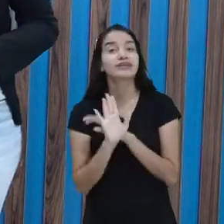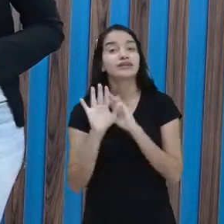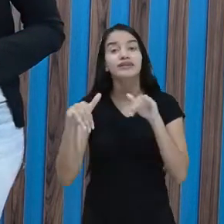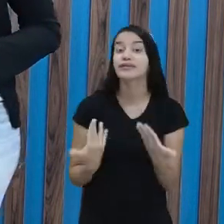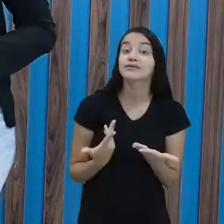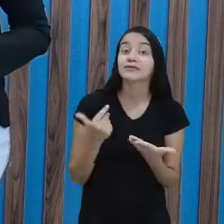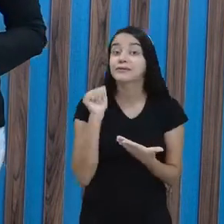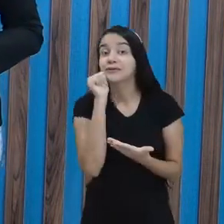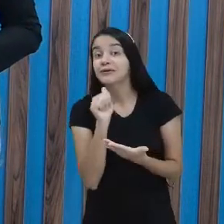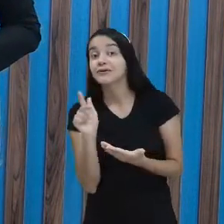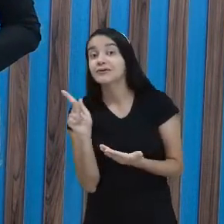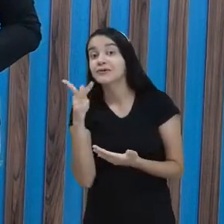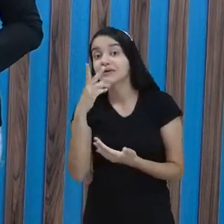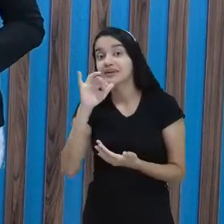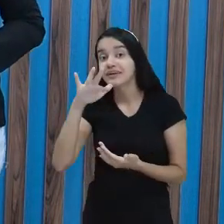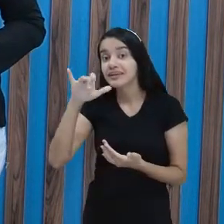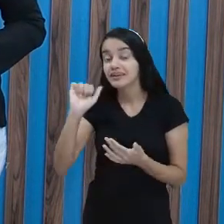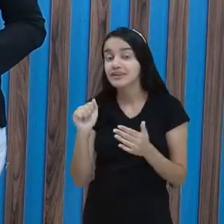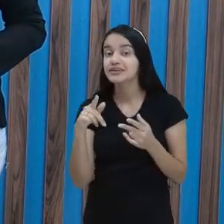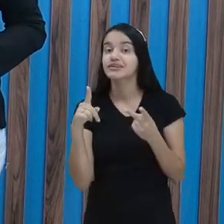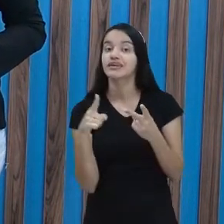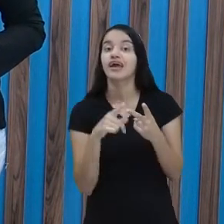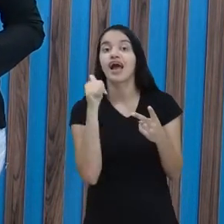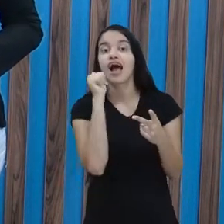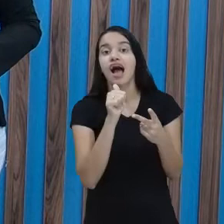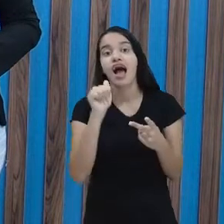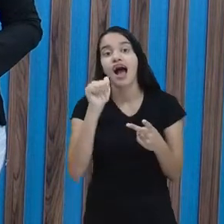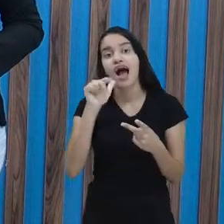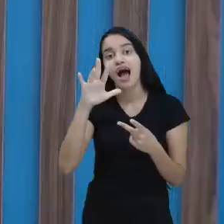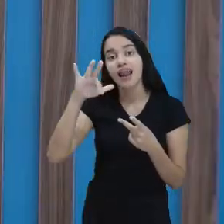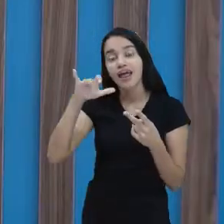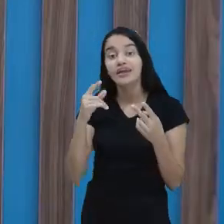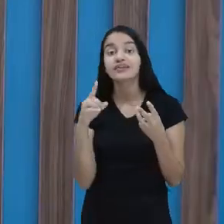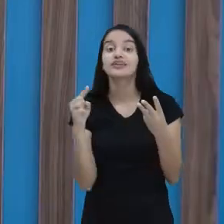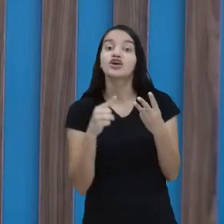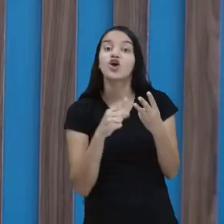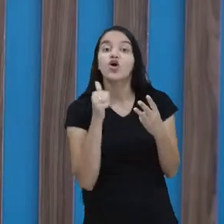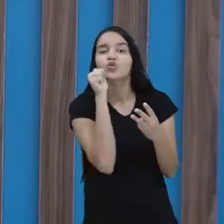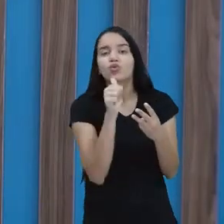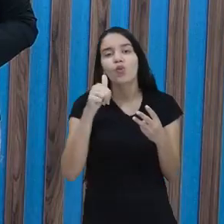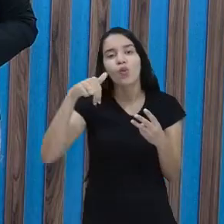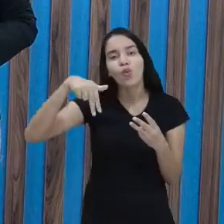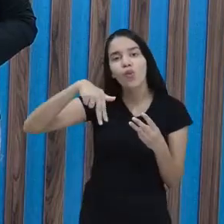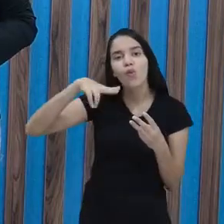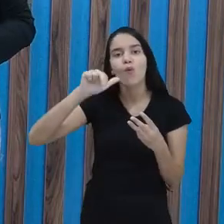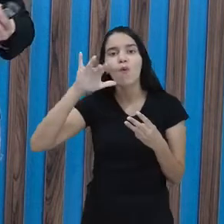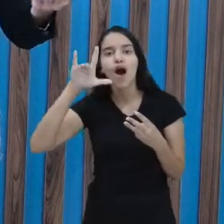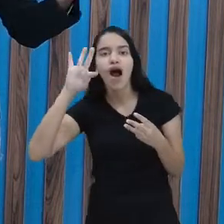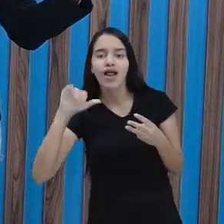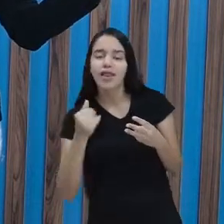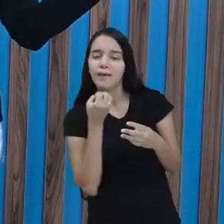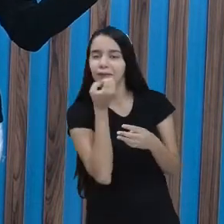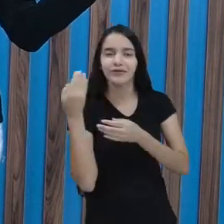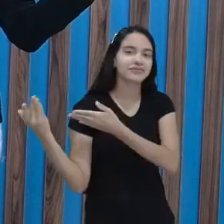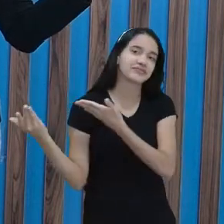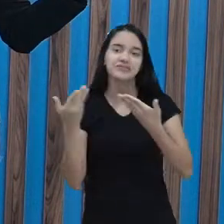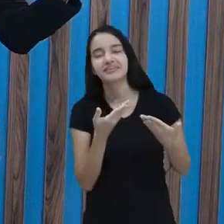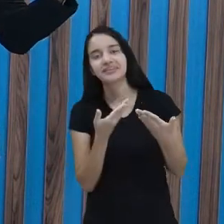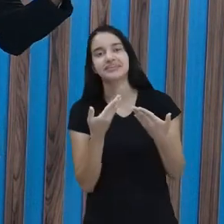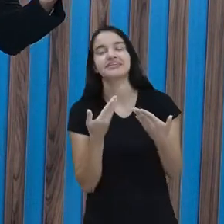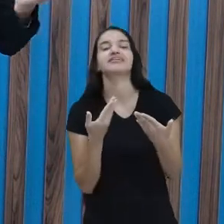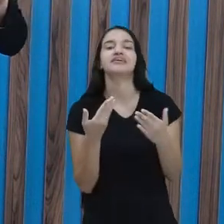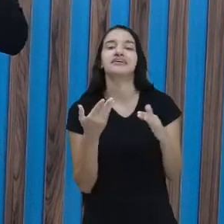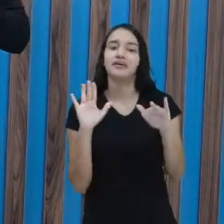Eloise? E aí, Arlete? Noala está por aqui já, viu? Noala! Seja muito bem-vinda,